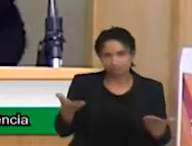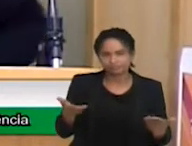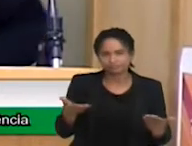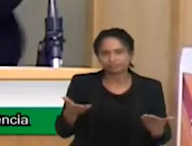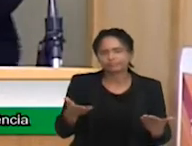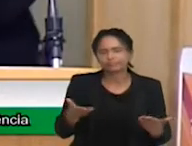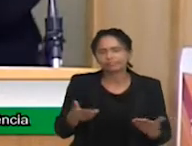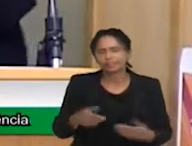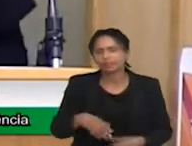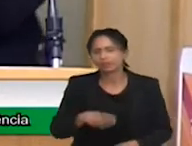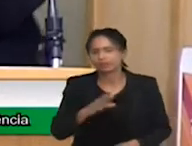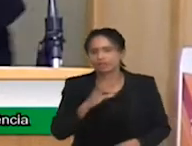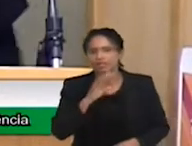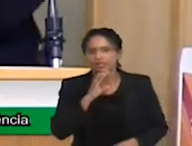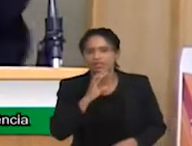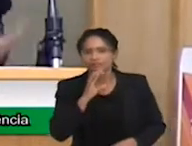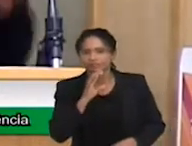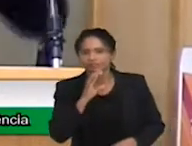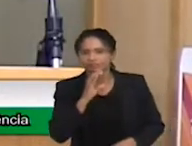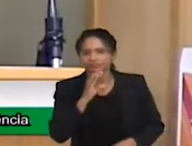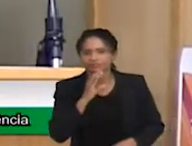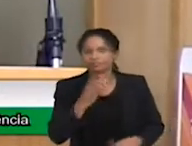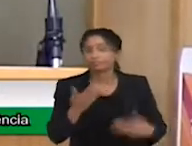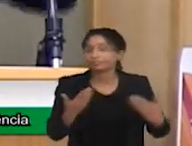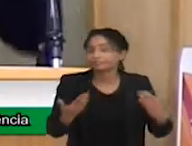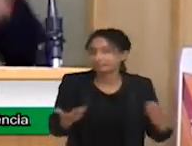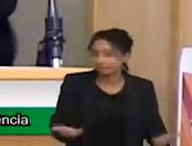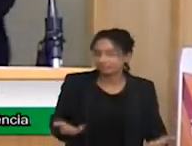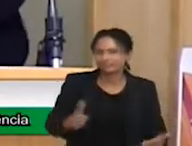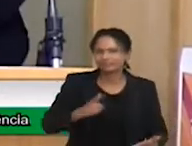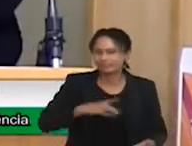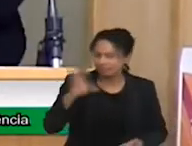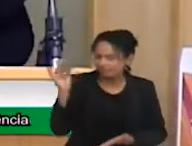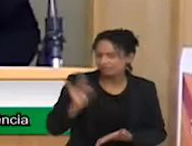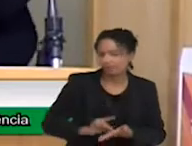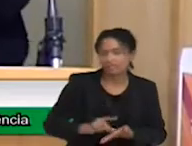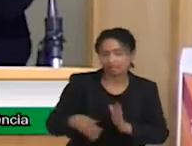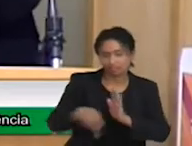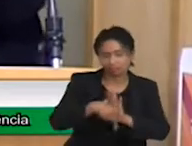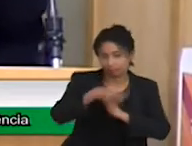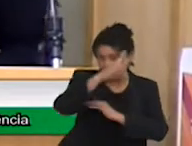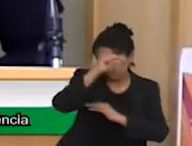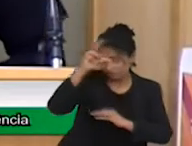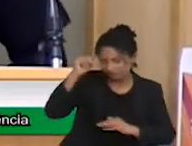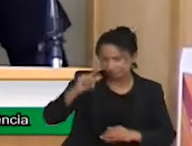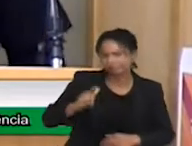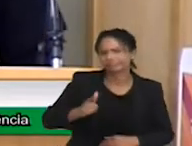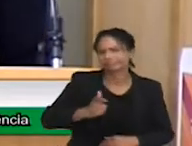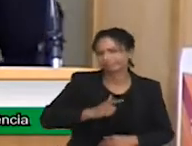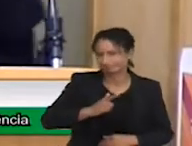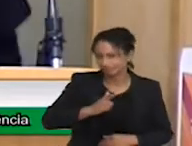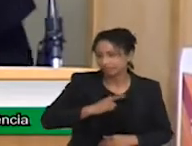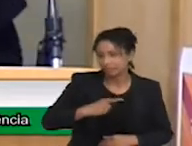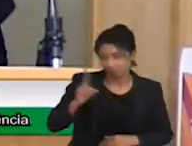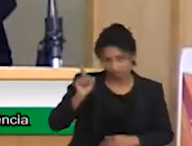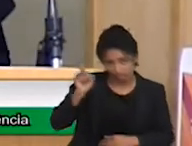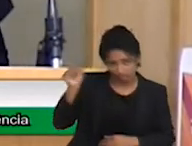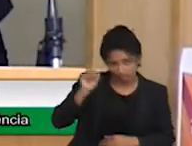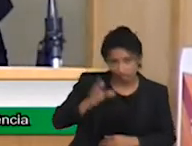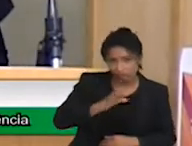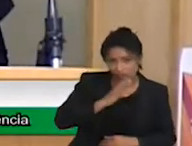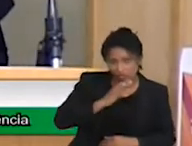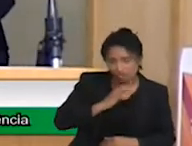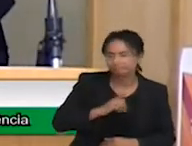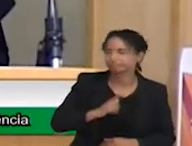num centro de reabilitação do terceiro setor, então eu conheço bastante a realidade também do município, em que a gente tinha coisas assim, de crianças chegarem para a gente com